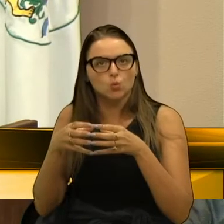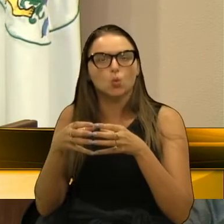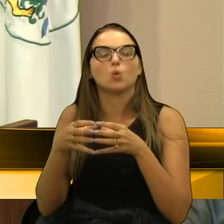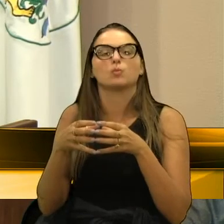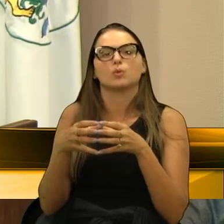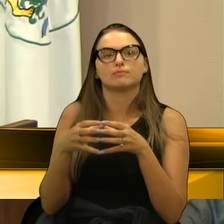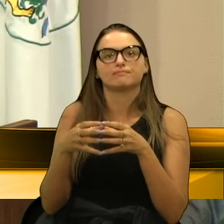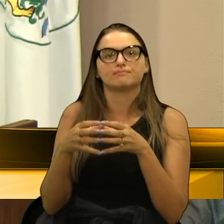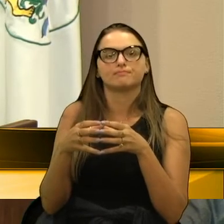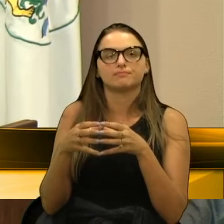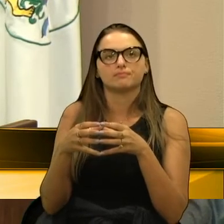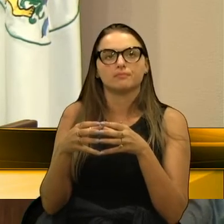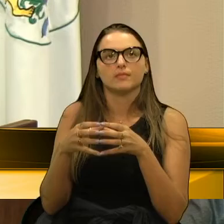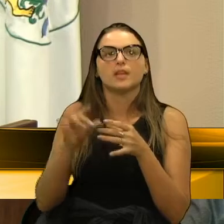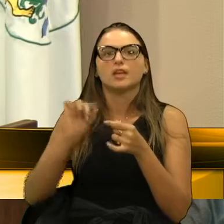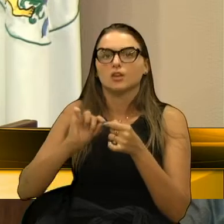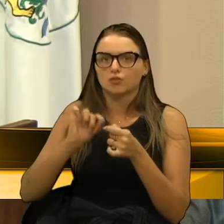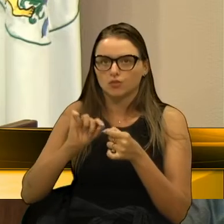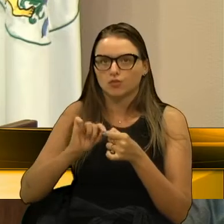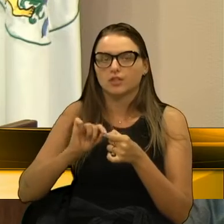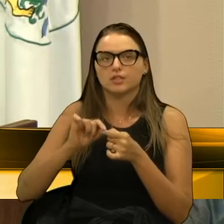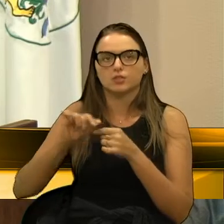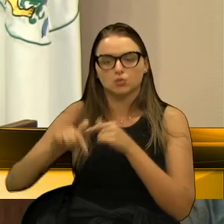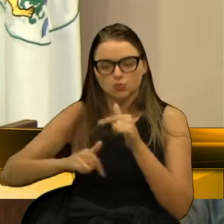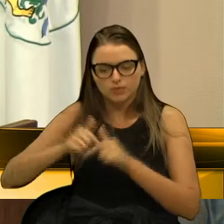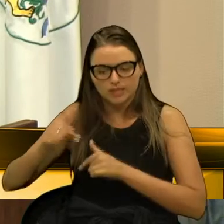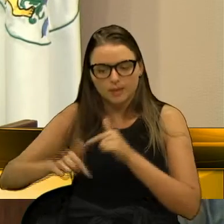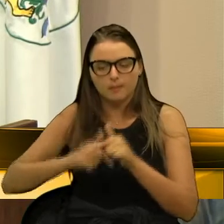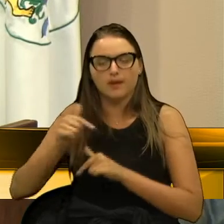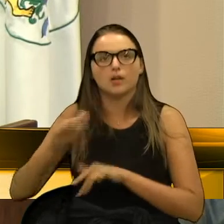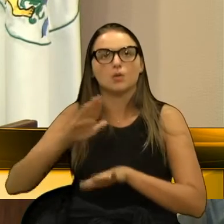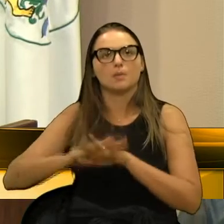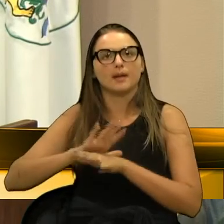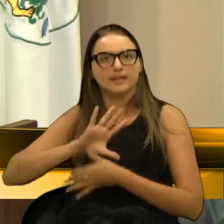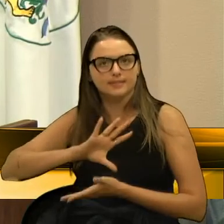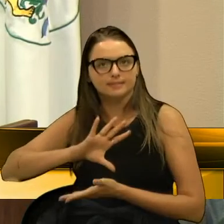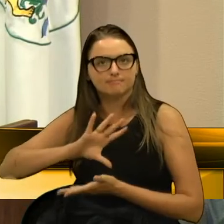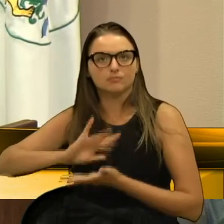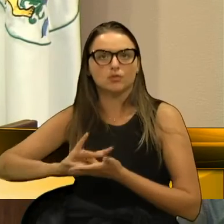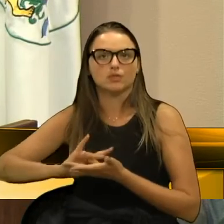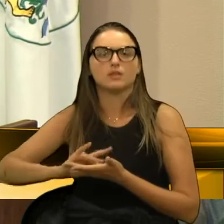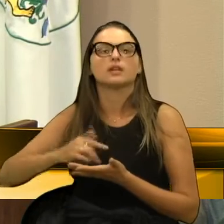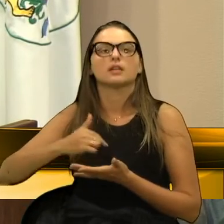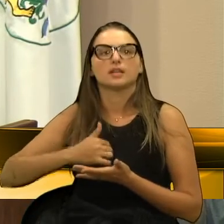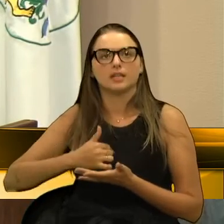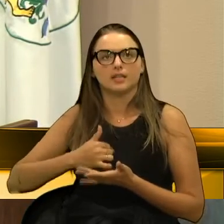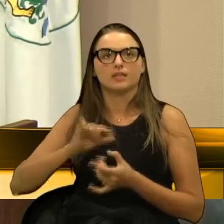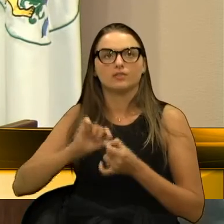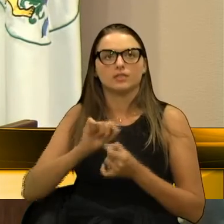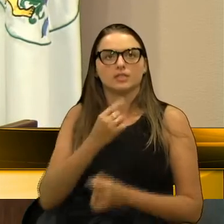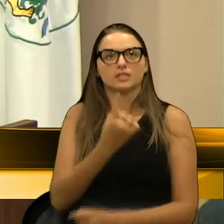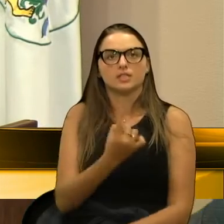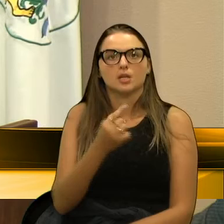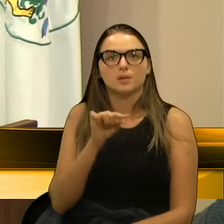fiz um trabalho mais consistente e, felizmente, fiz 1